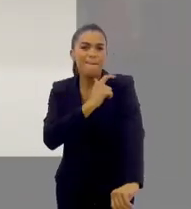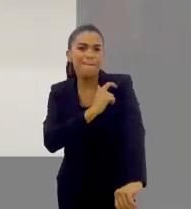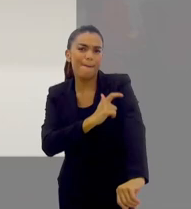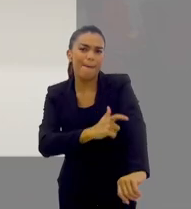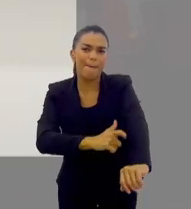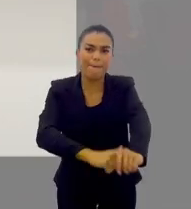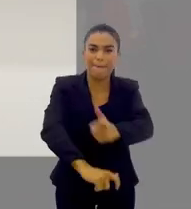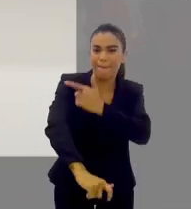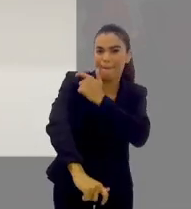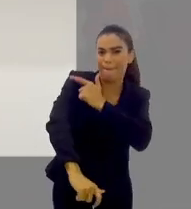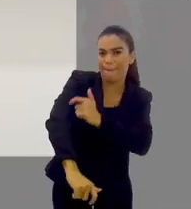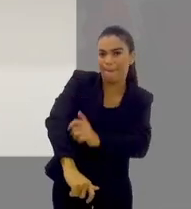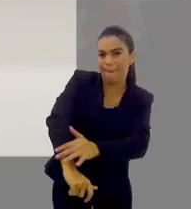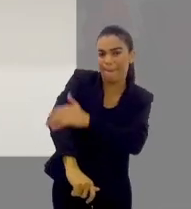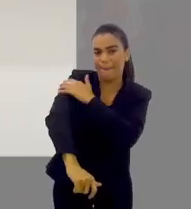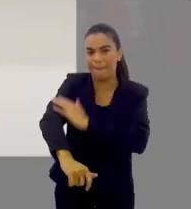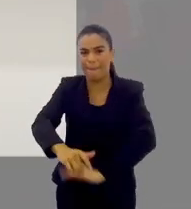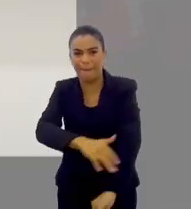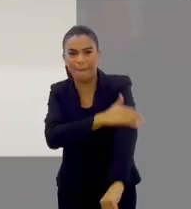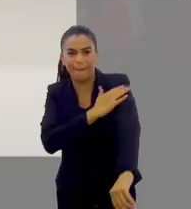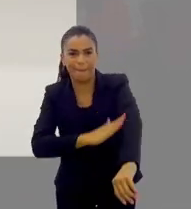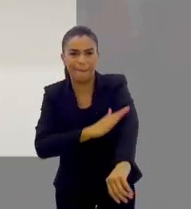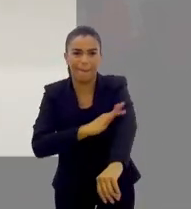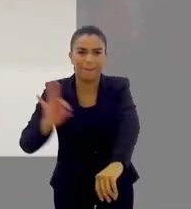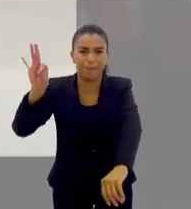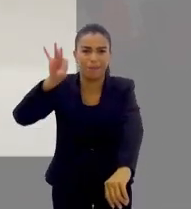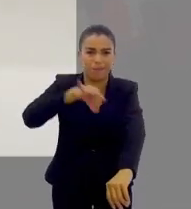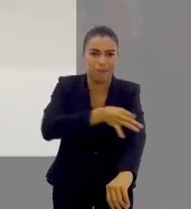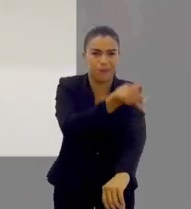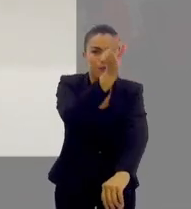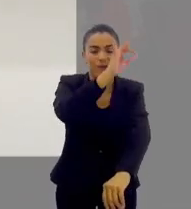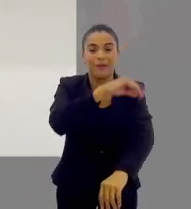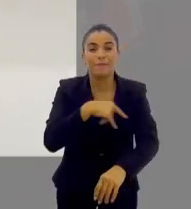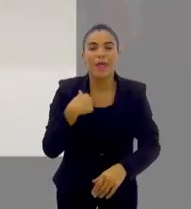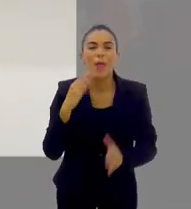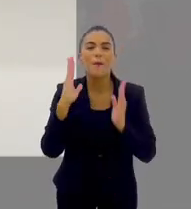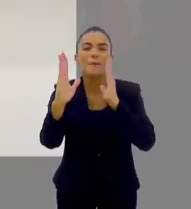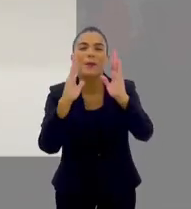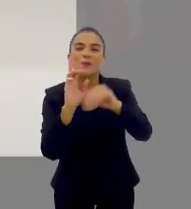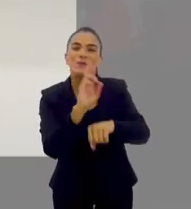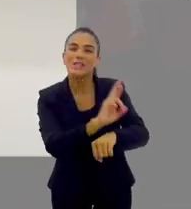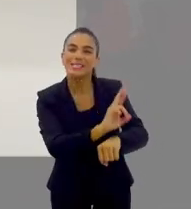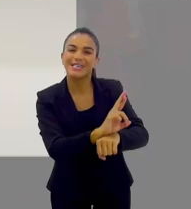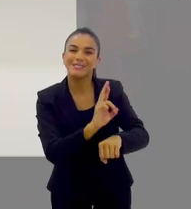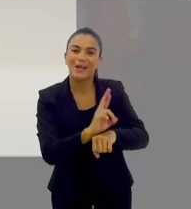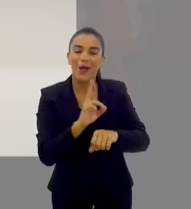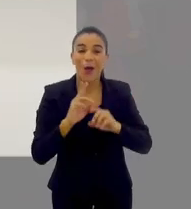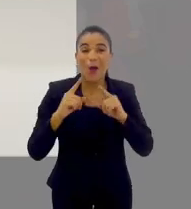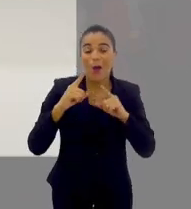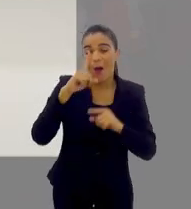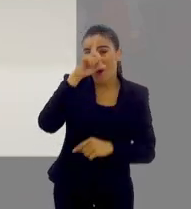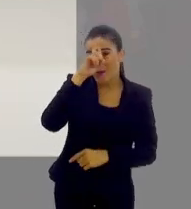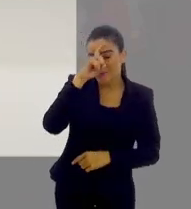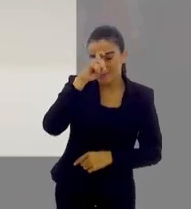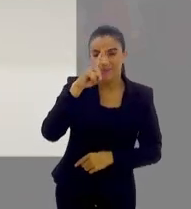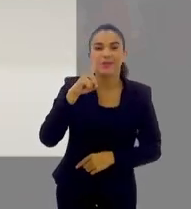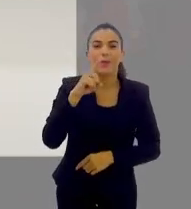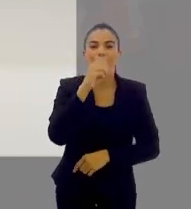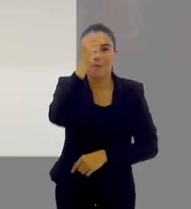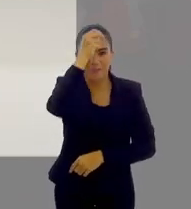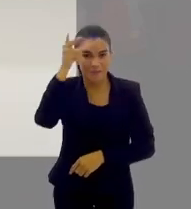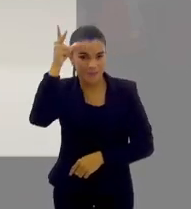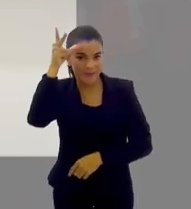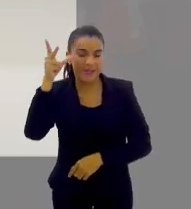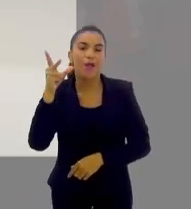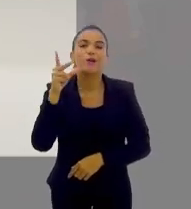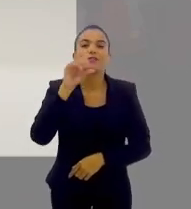disseminado, eu me lembro, quando eu estava ainda na residência, né, hospital municipal Jesus, muito famoso no Rio de